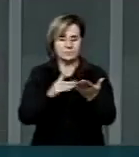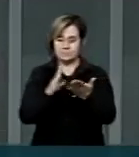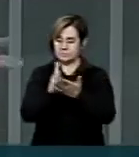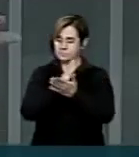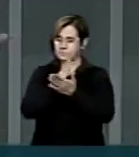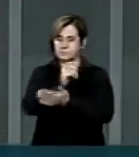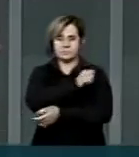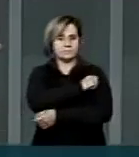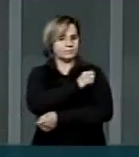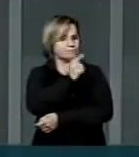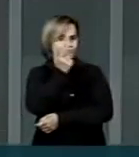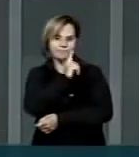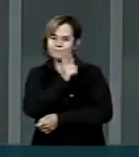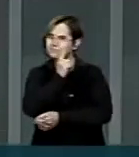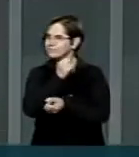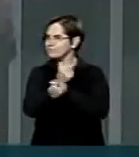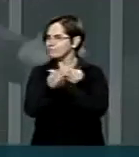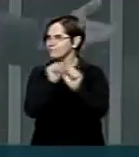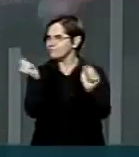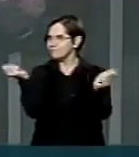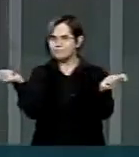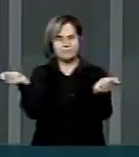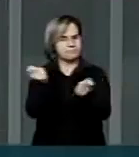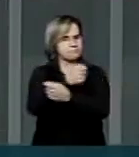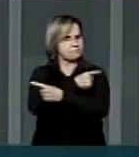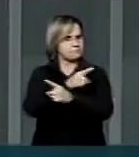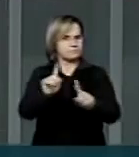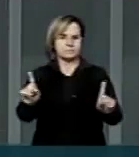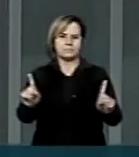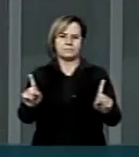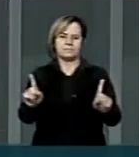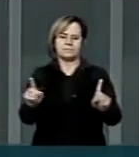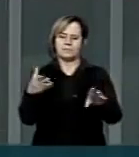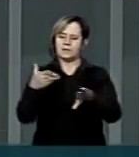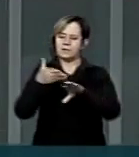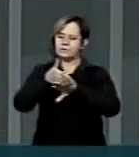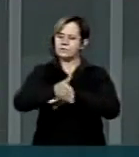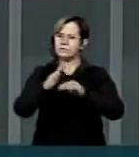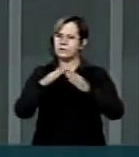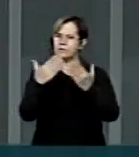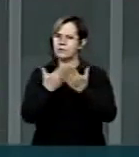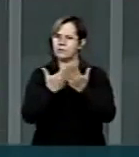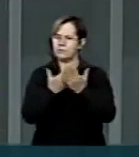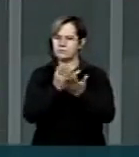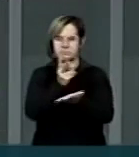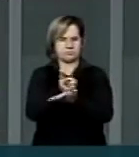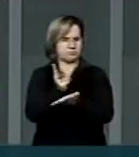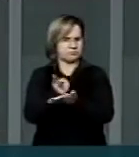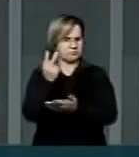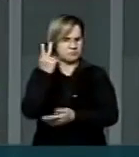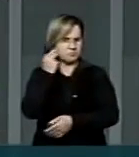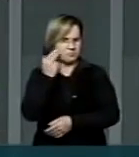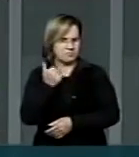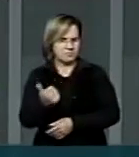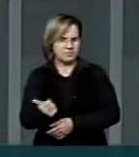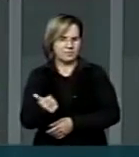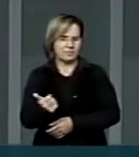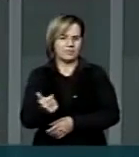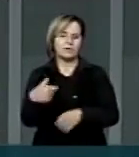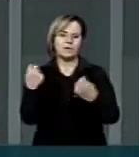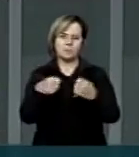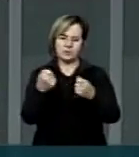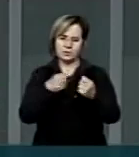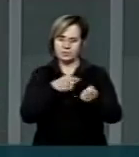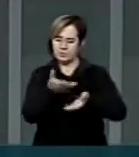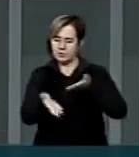que não têm mínima capacidade e mínimas condições de frequentar as escolas regulares. Teriam que